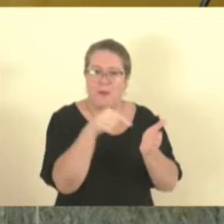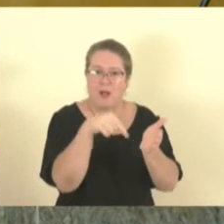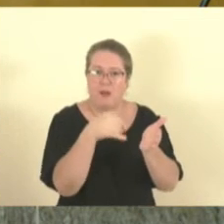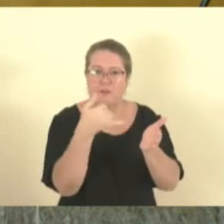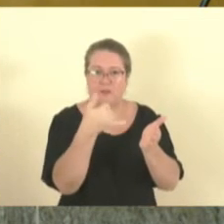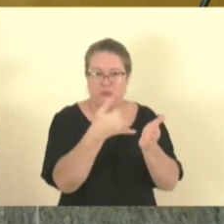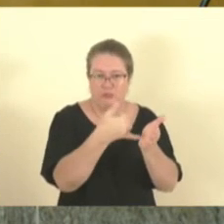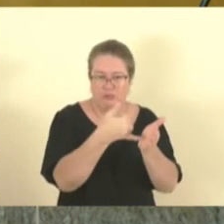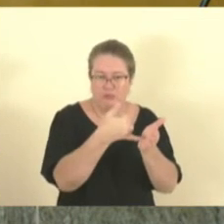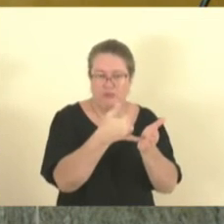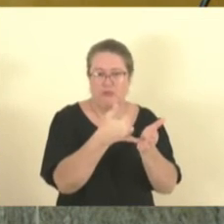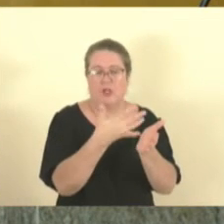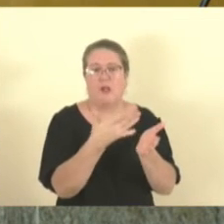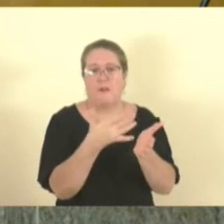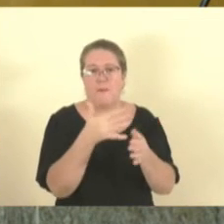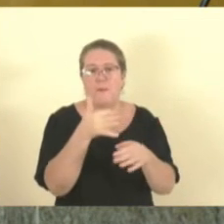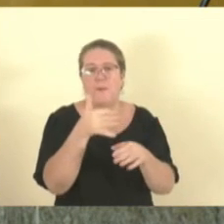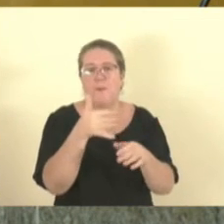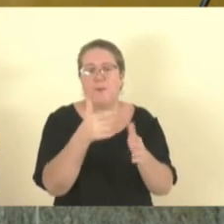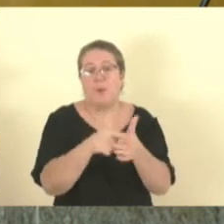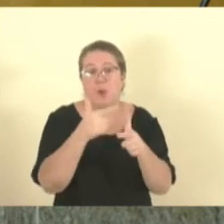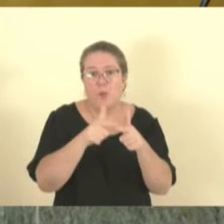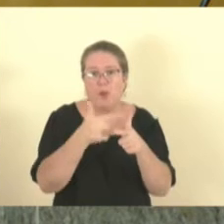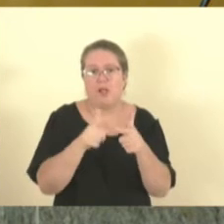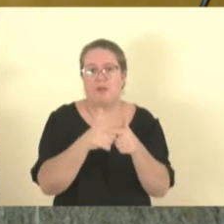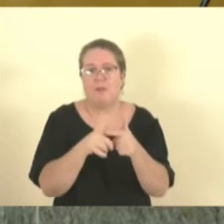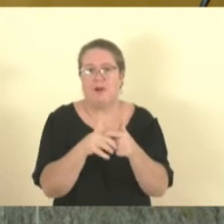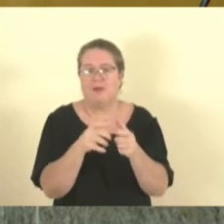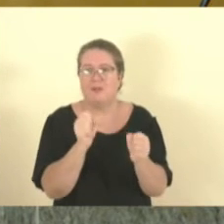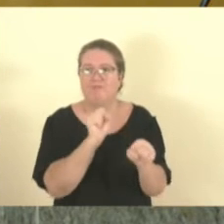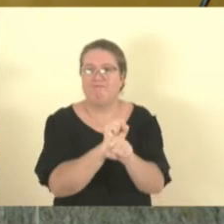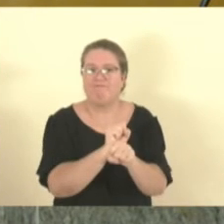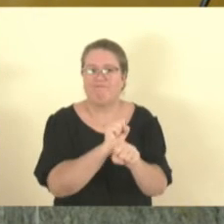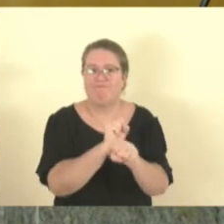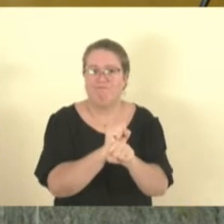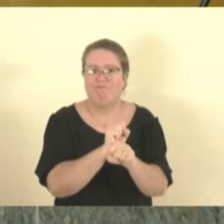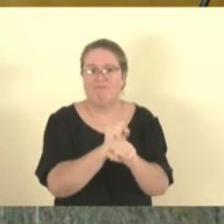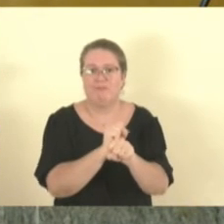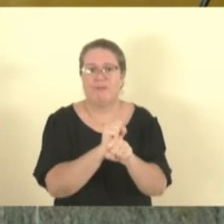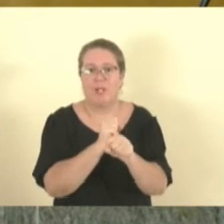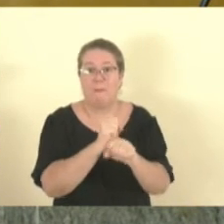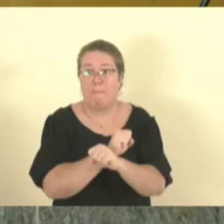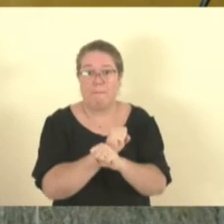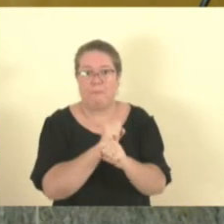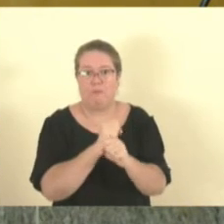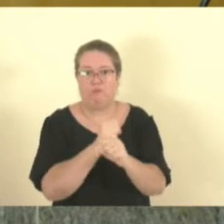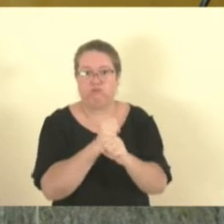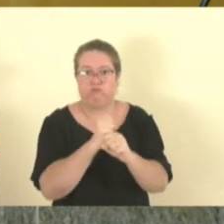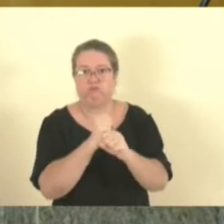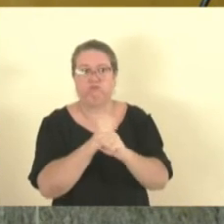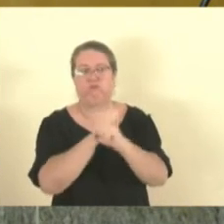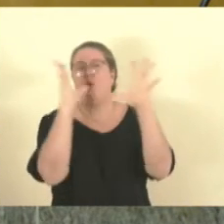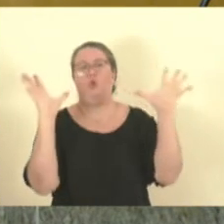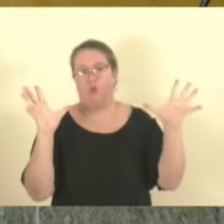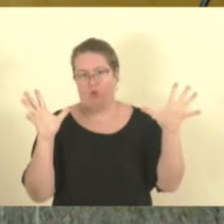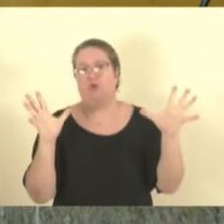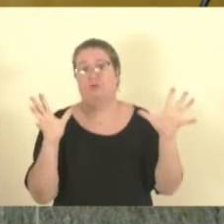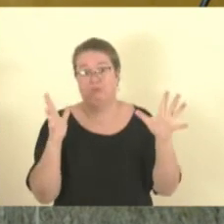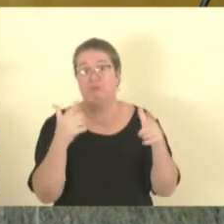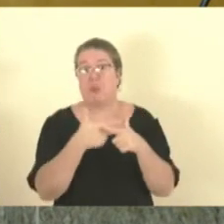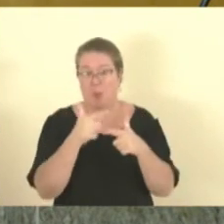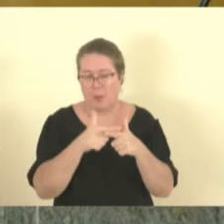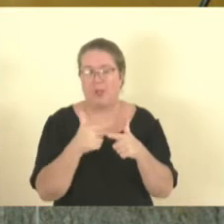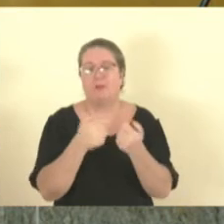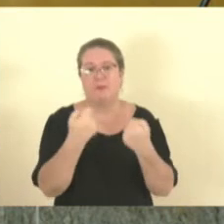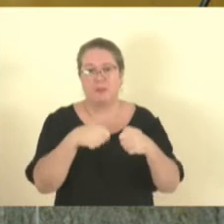compartimento. Ali criam gases, quando aciona o arranque para o motor, ela acaba explodindo. Nós temos